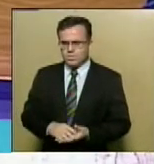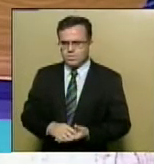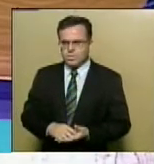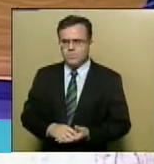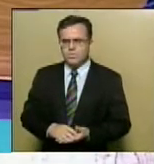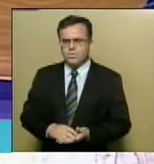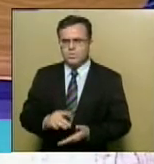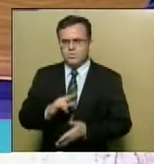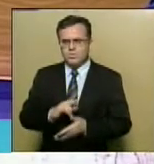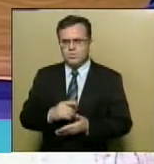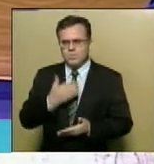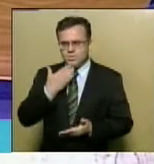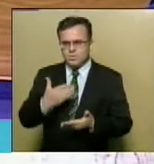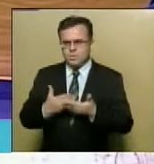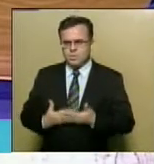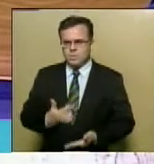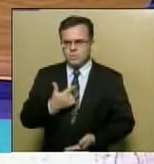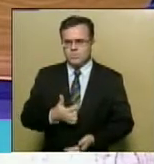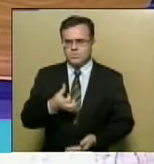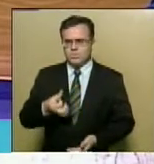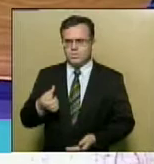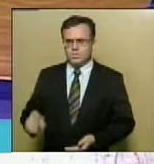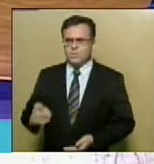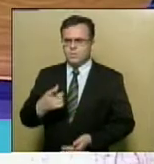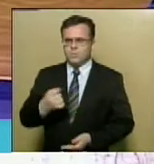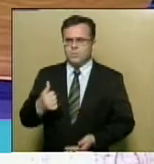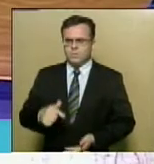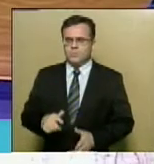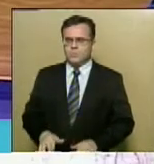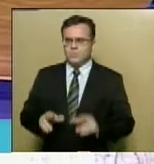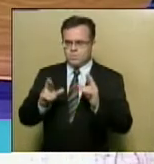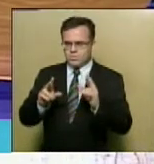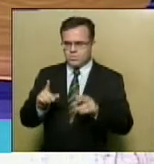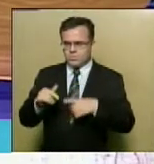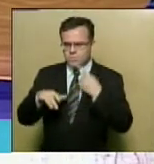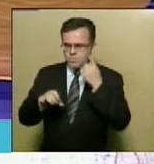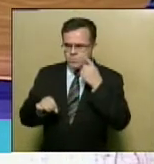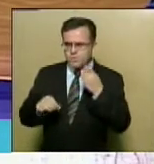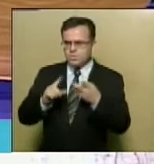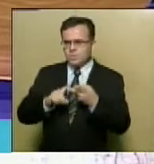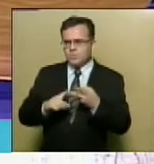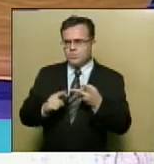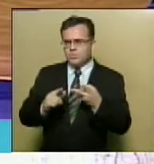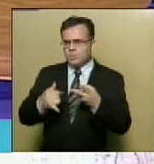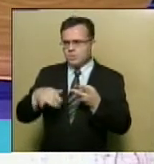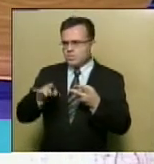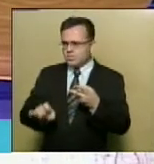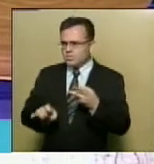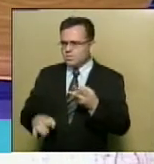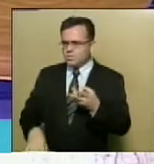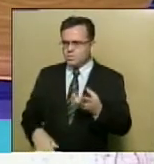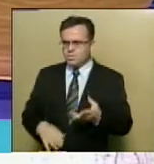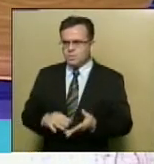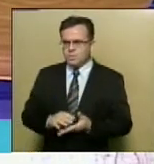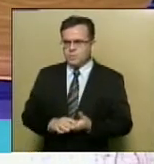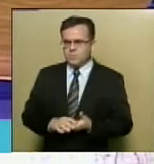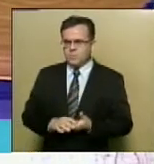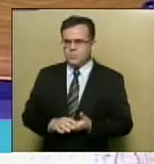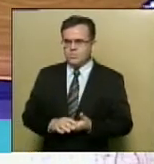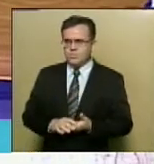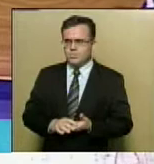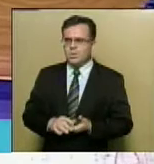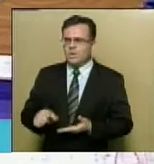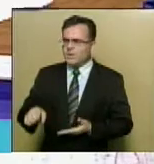Requerimento número 265, 2017, do deputado Luciano Pimentel Garibaldi Mendonça e deputado Ana Lúcia.